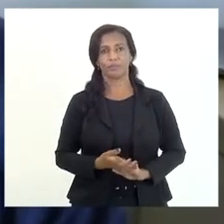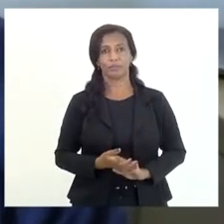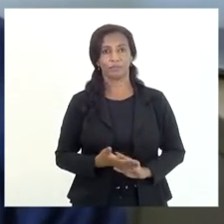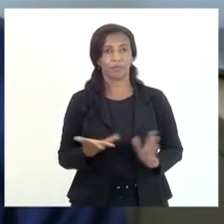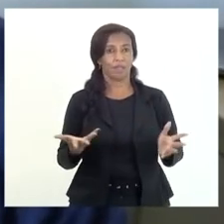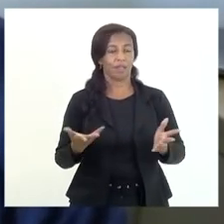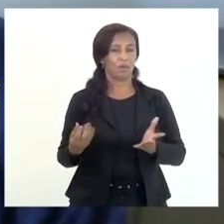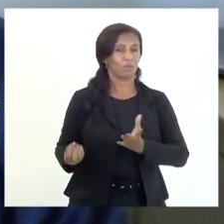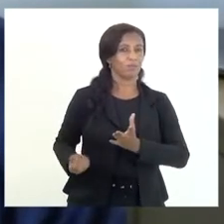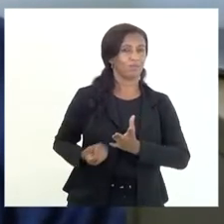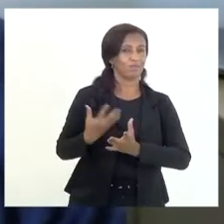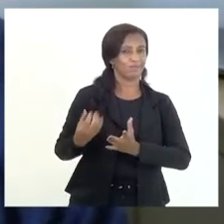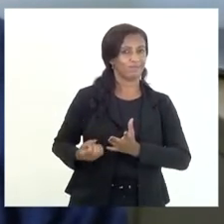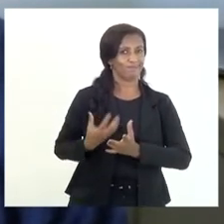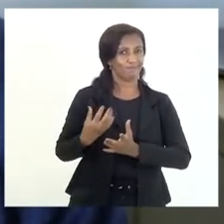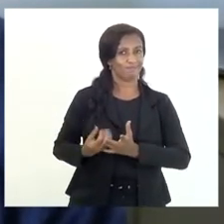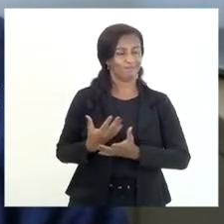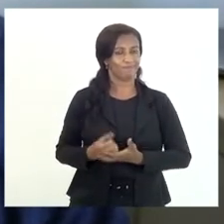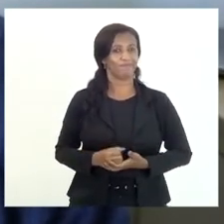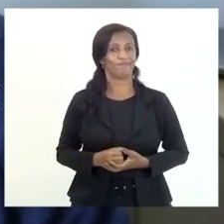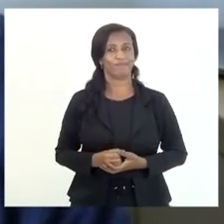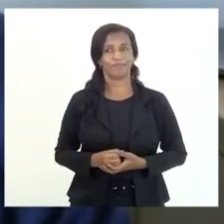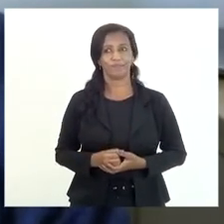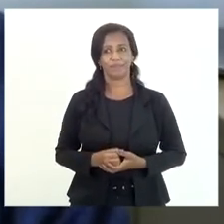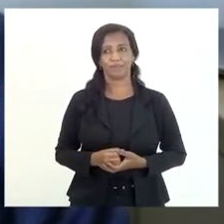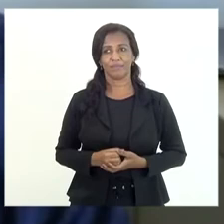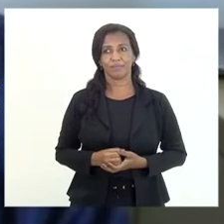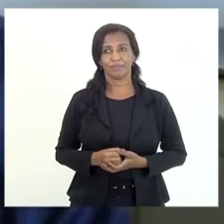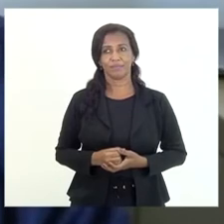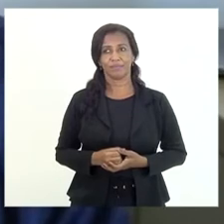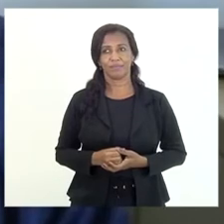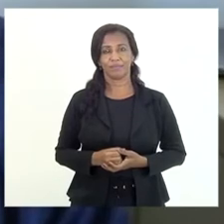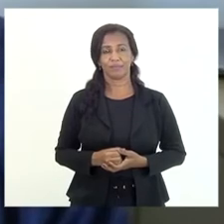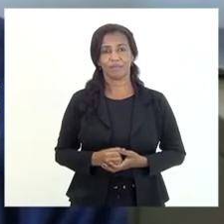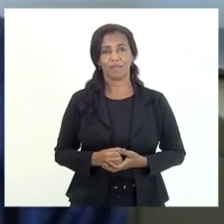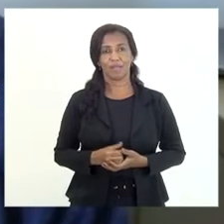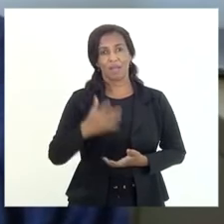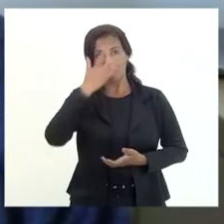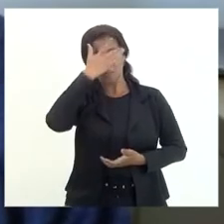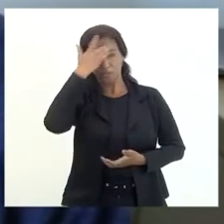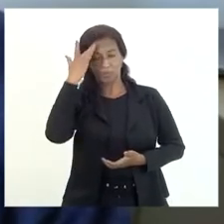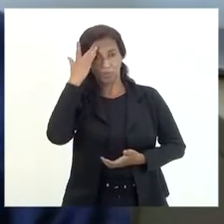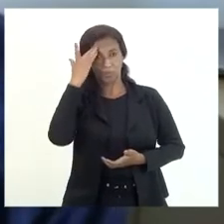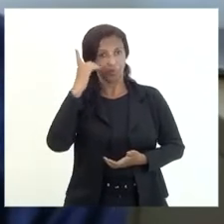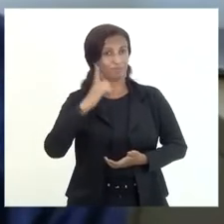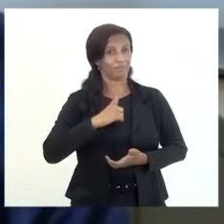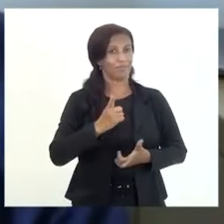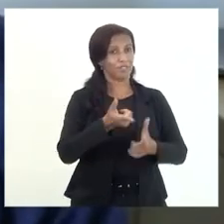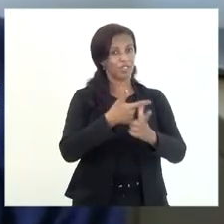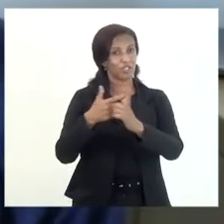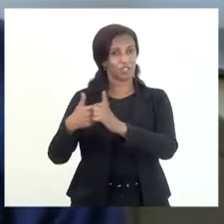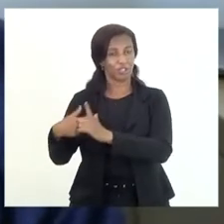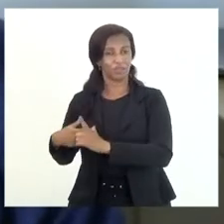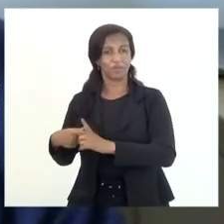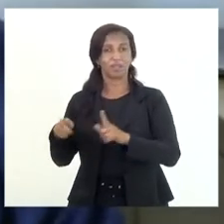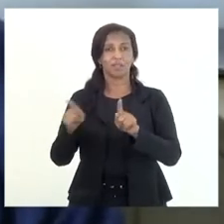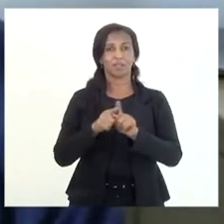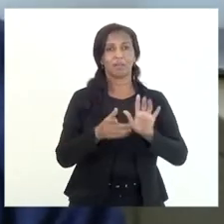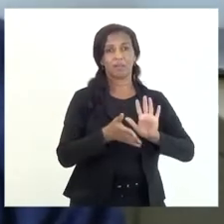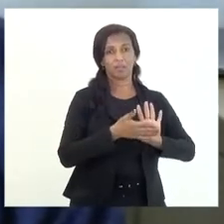incentivo brutal aos soldadores e as demandas judiciais